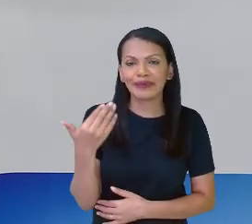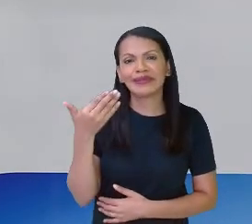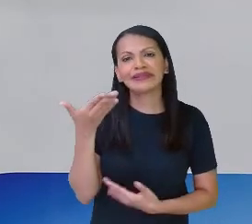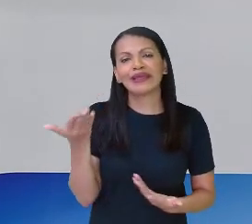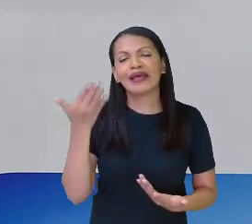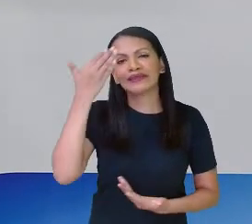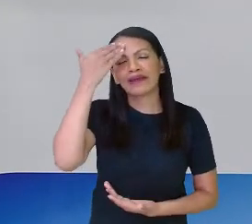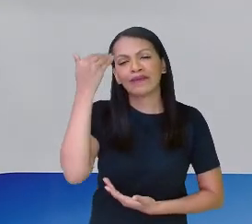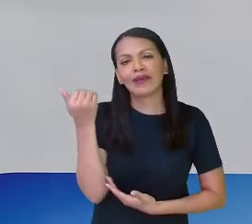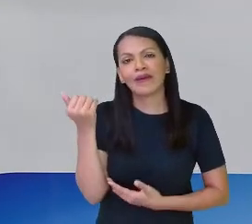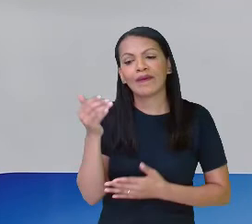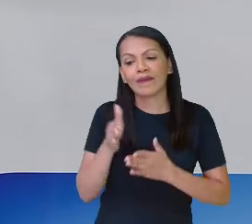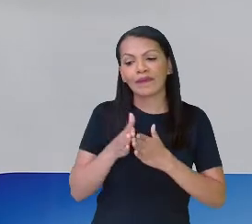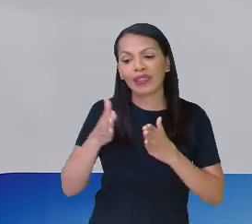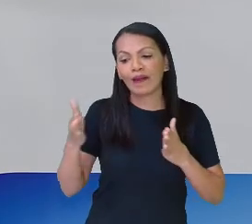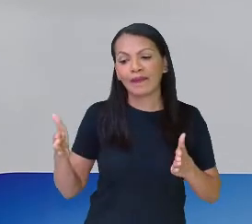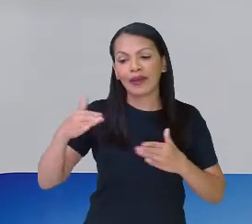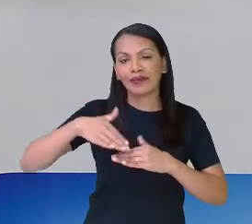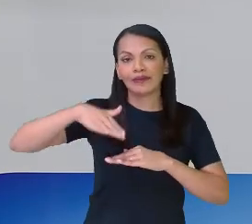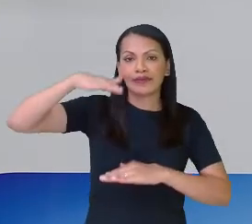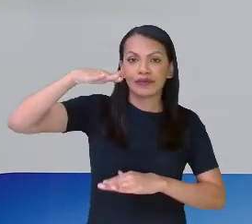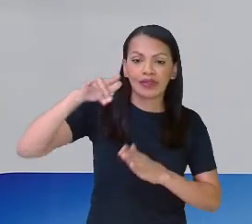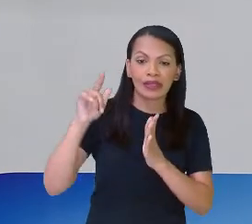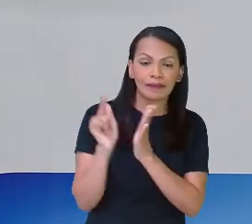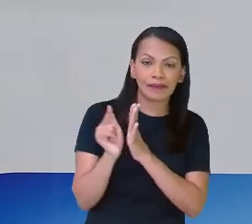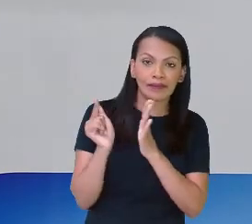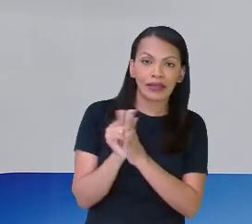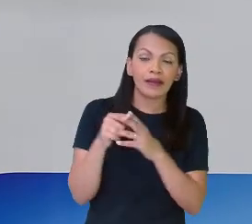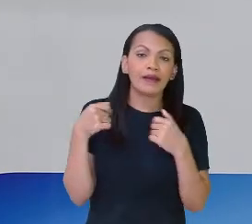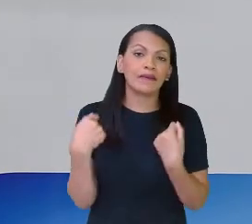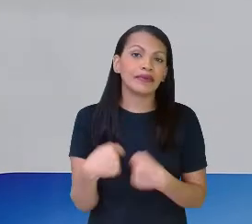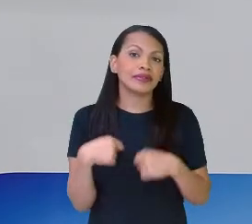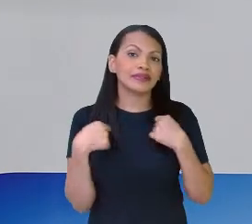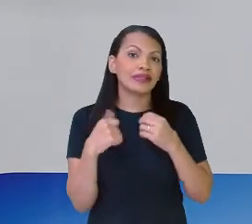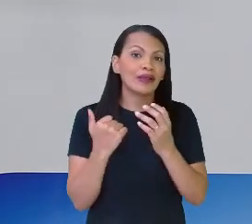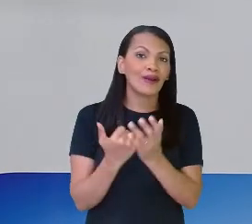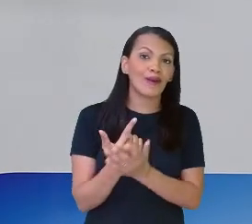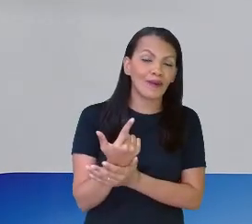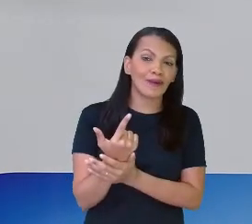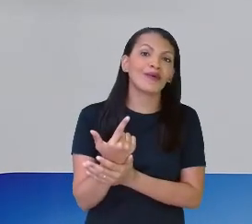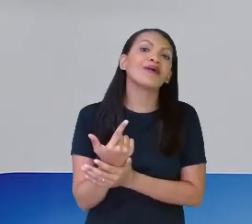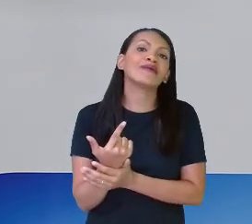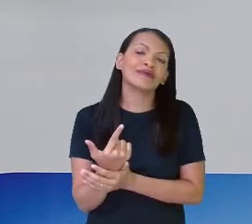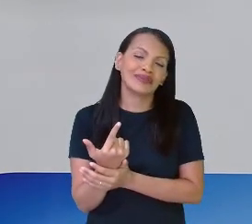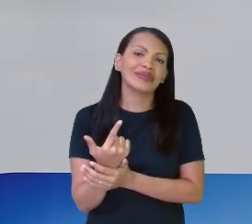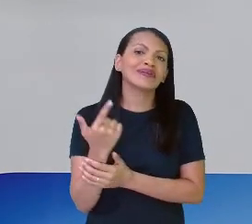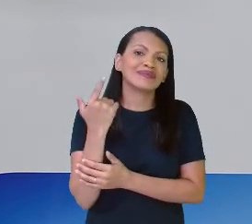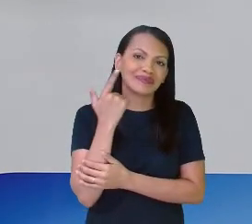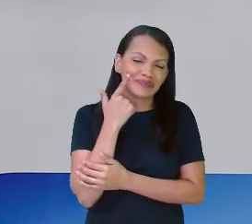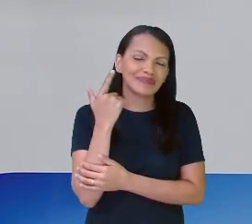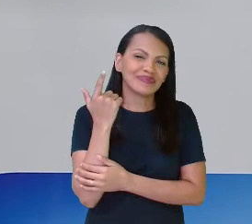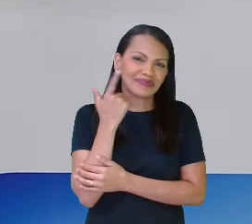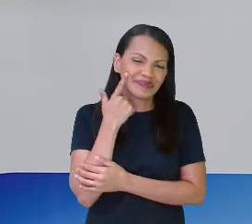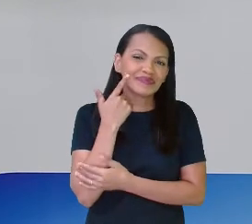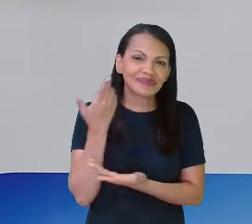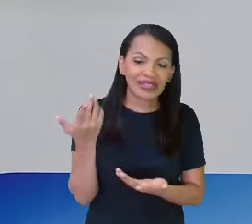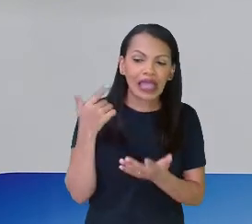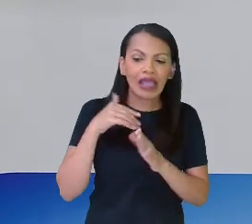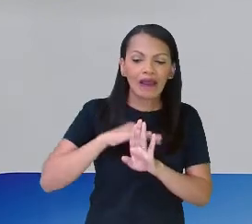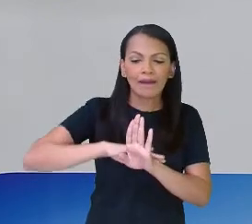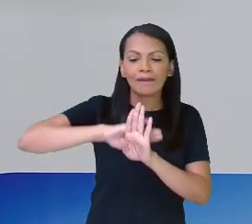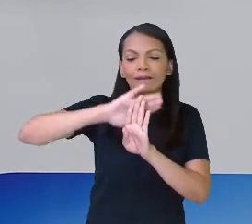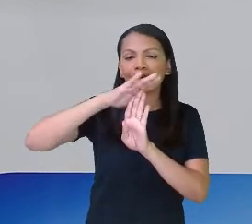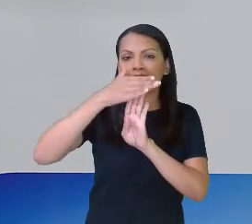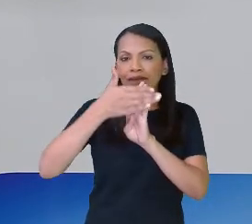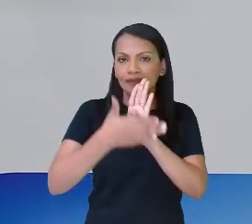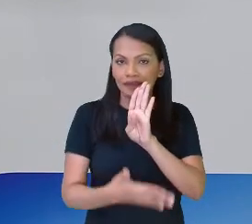saber o tamanho do papel que a gente precisa comprar, que a Giovana precisa comprar para revestir ali a casinha,